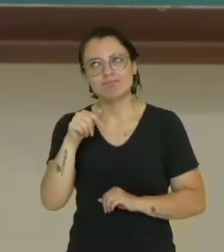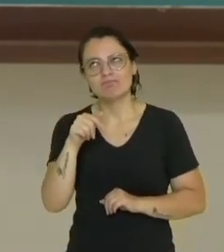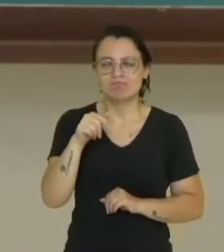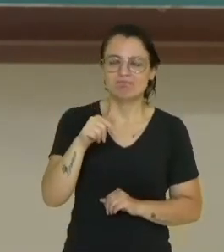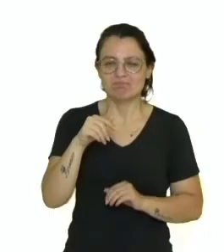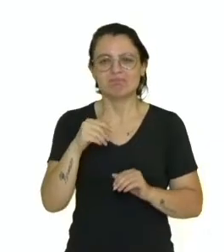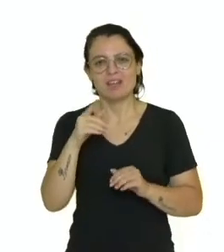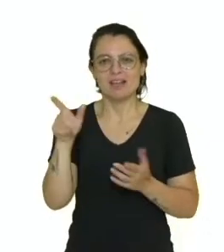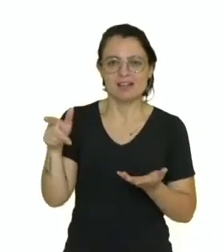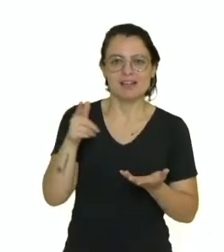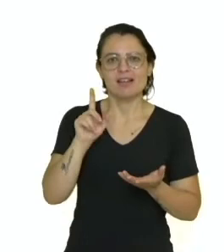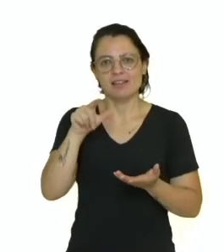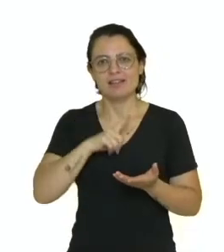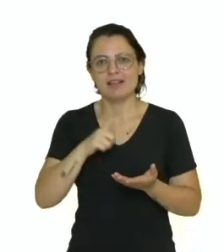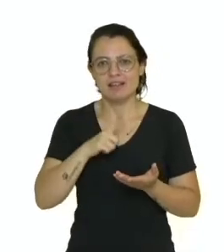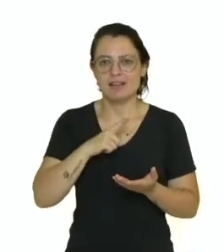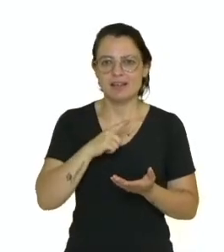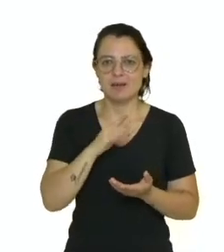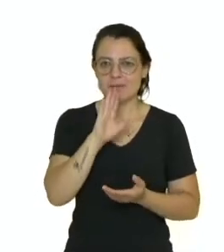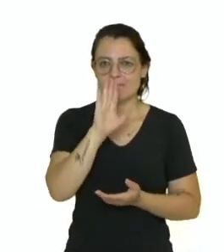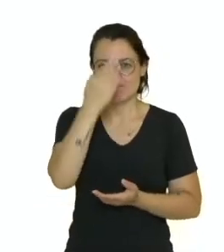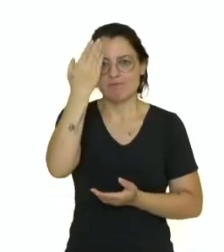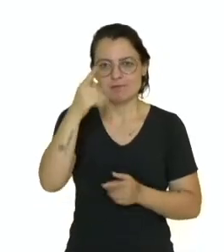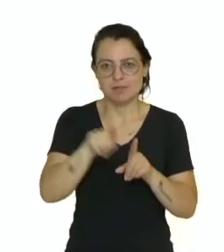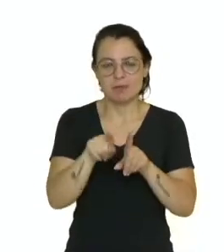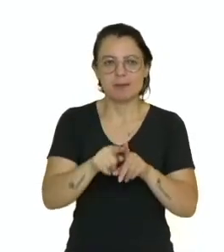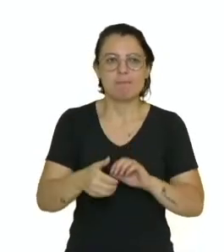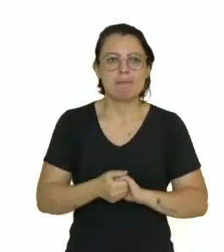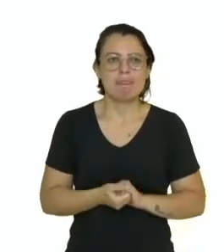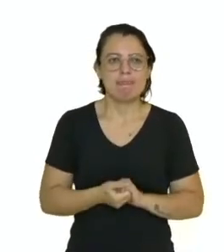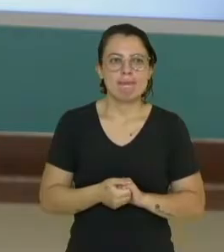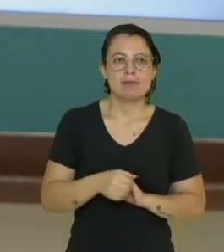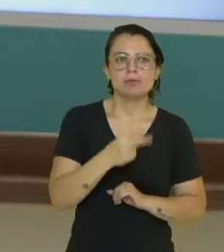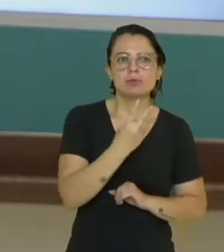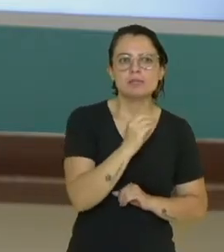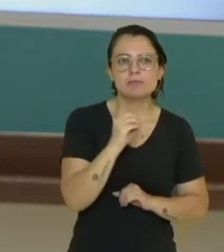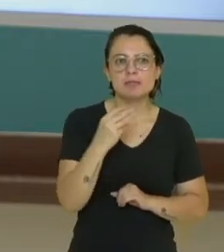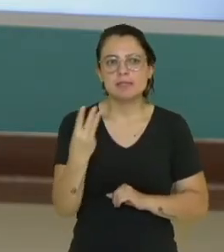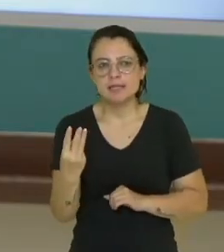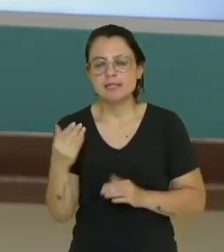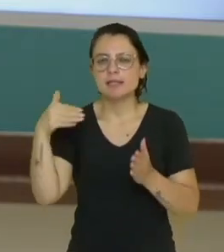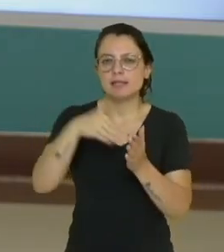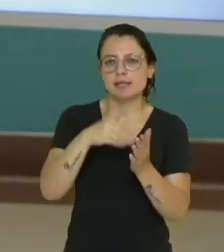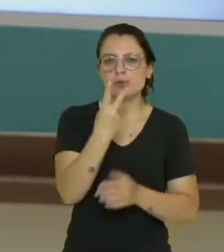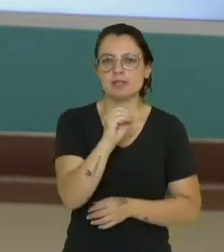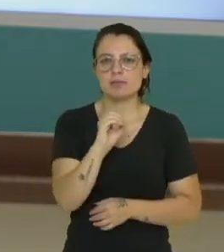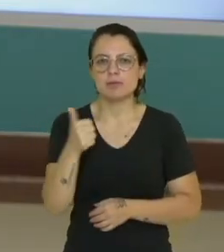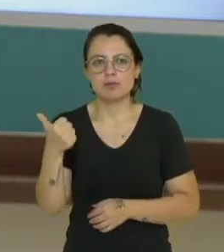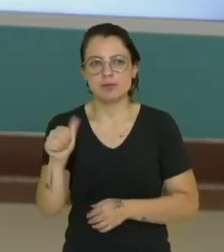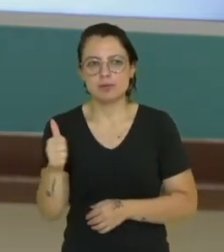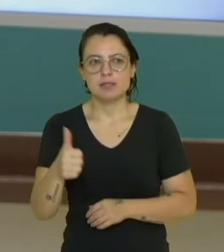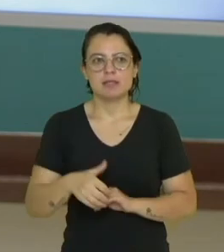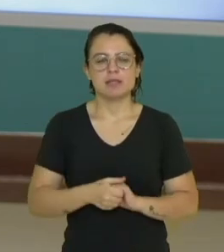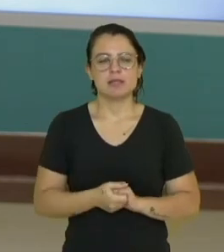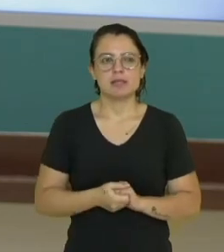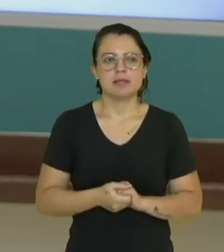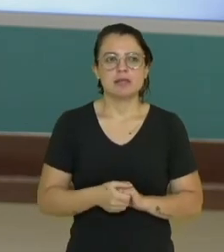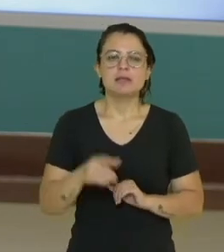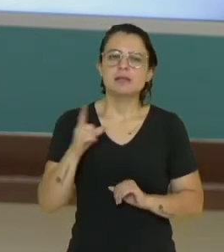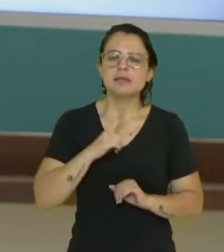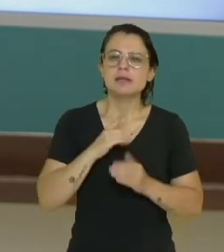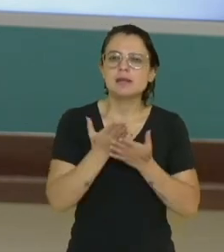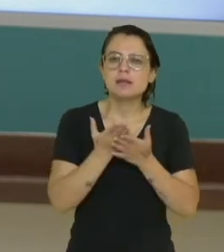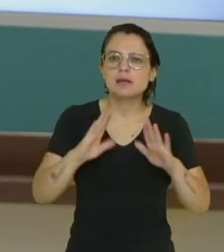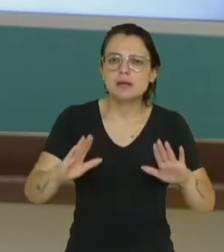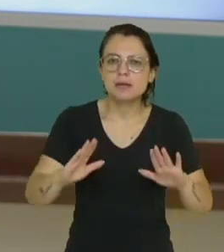houve a Segunda Guerra do Golfo, que foi de 2003 até 2011, né, em que acabou com